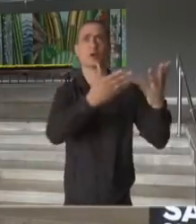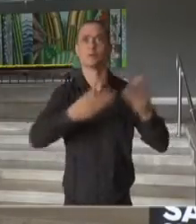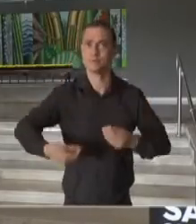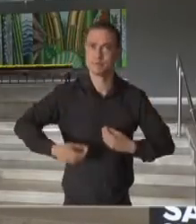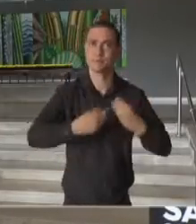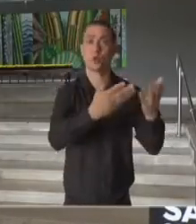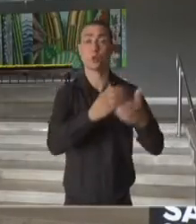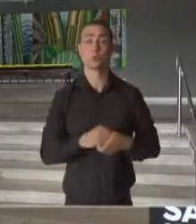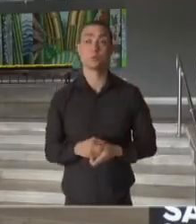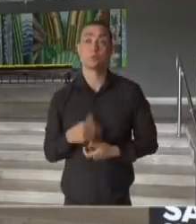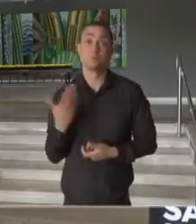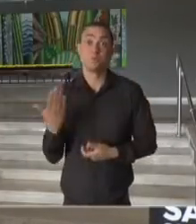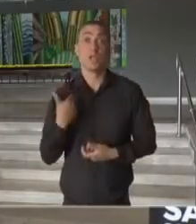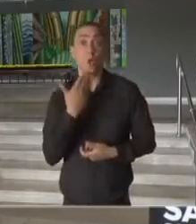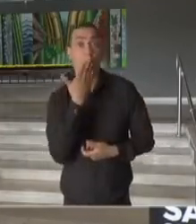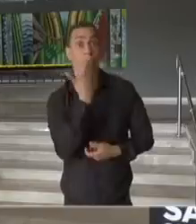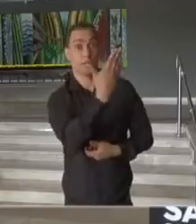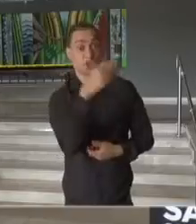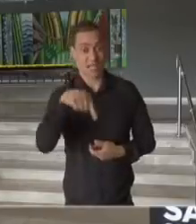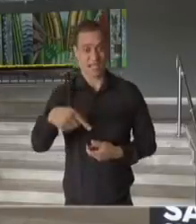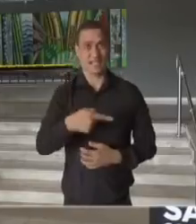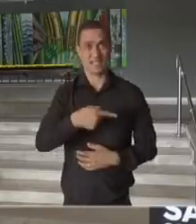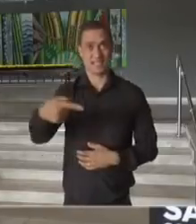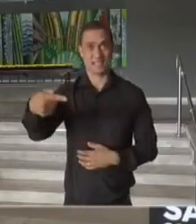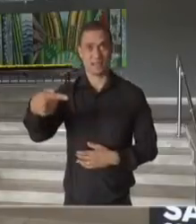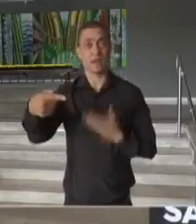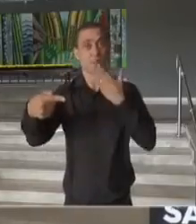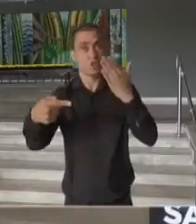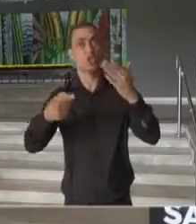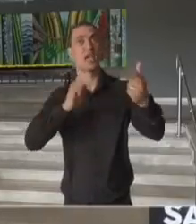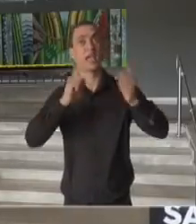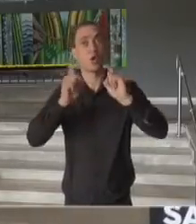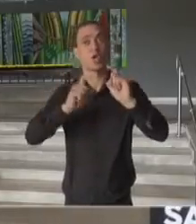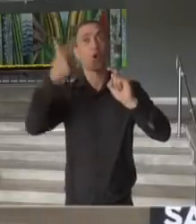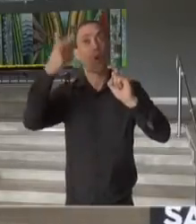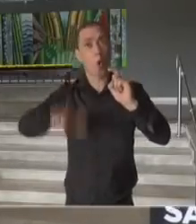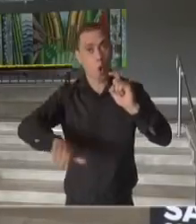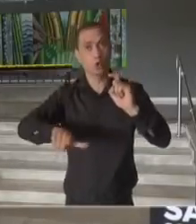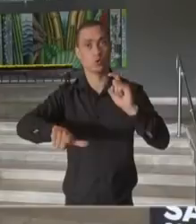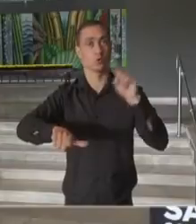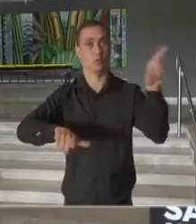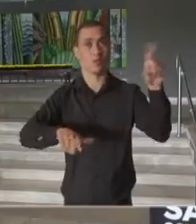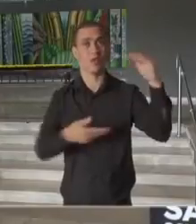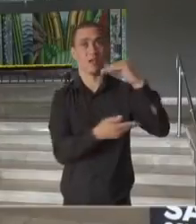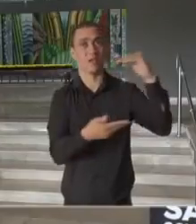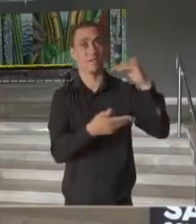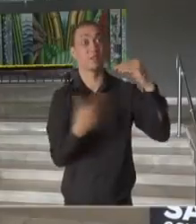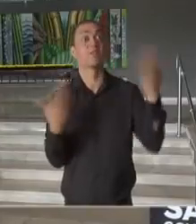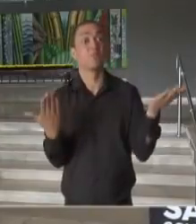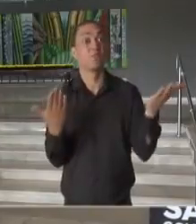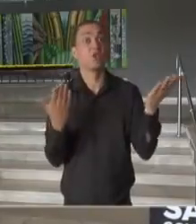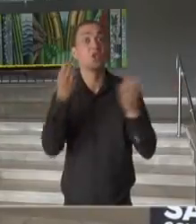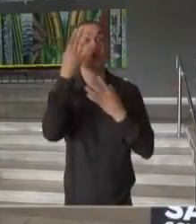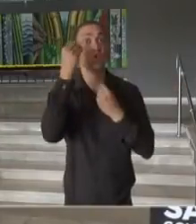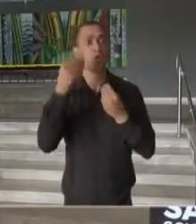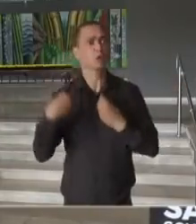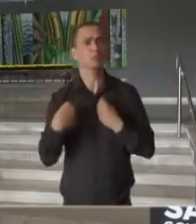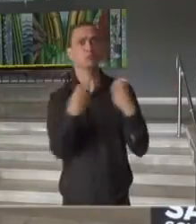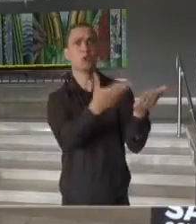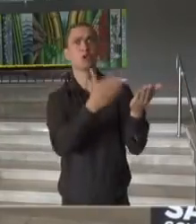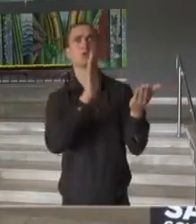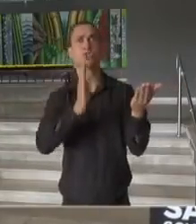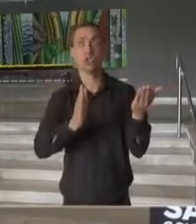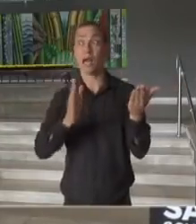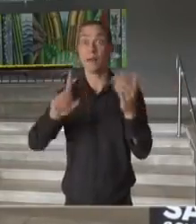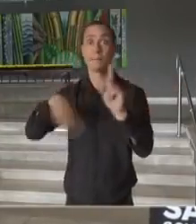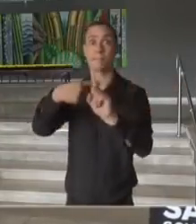E nós solicitamos para essa semana uma nova reunião com a Anvisa para a revisão de dados que já chegaram, inclusive,